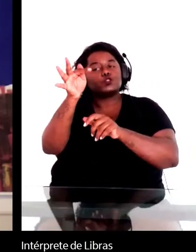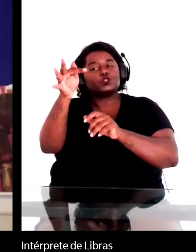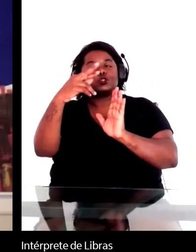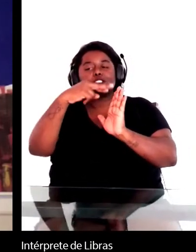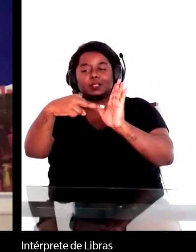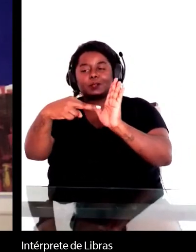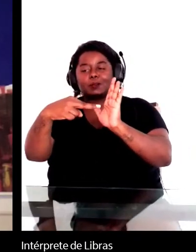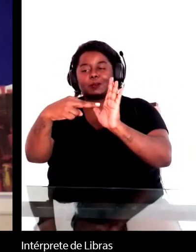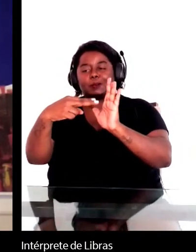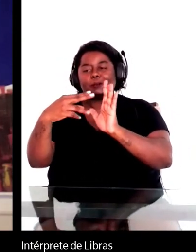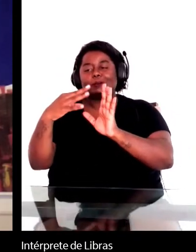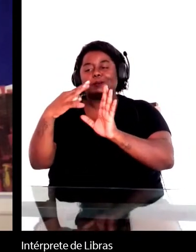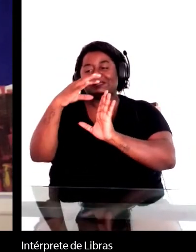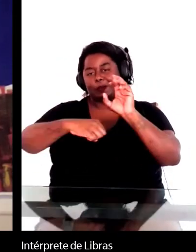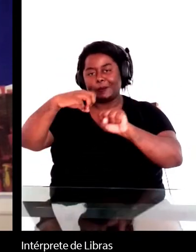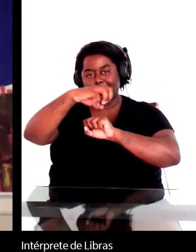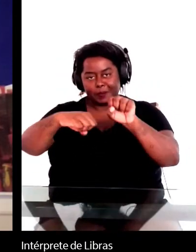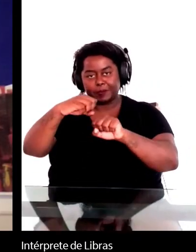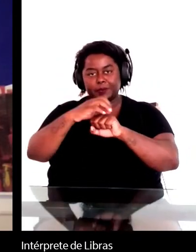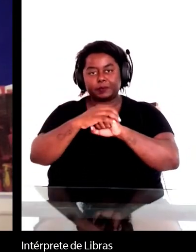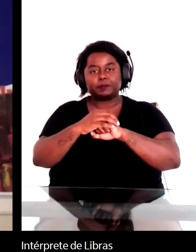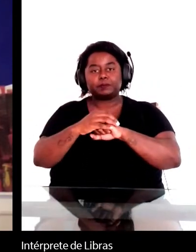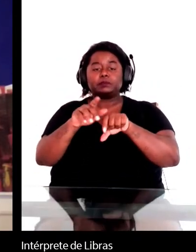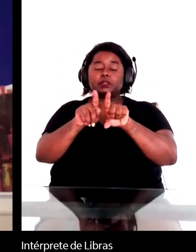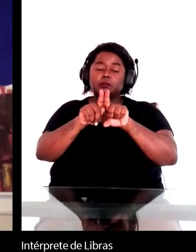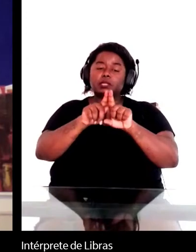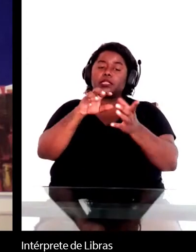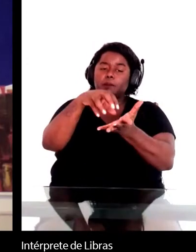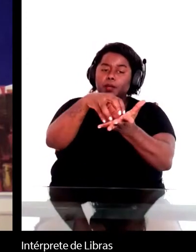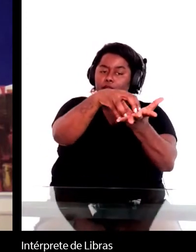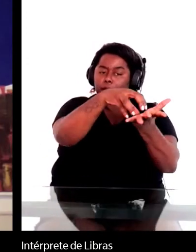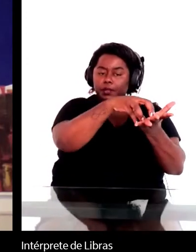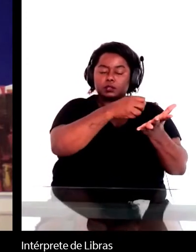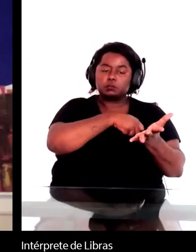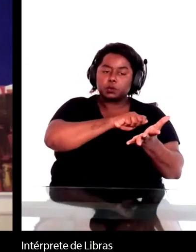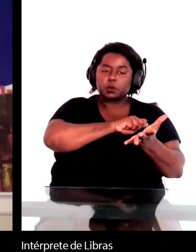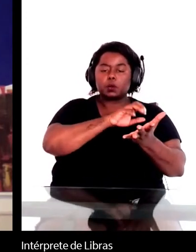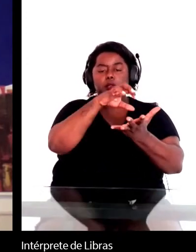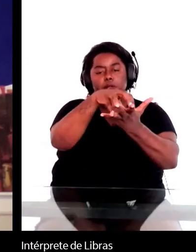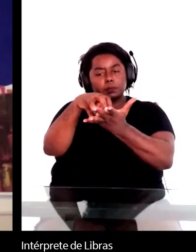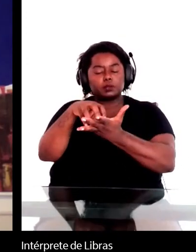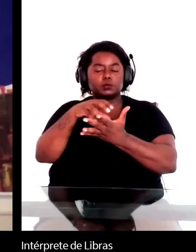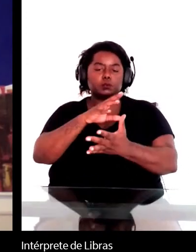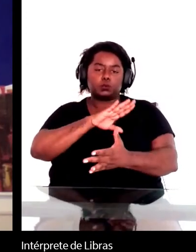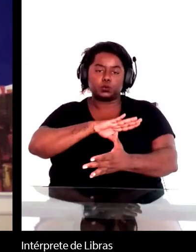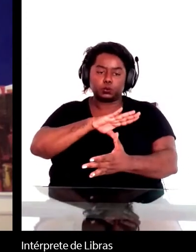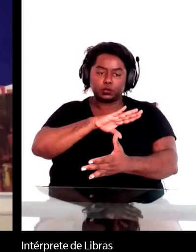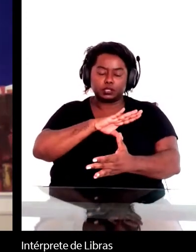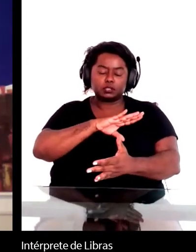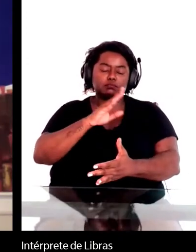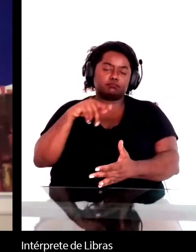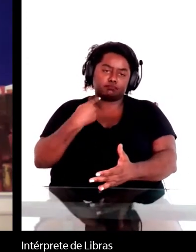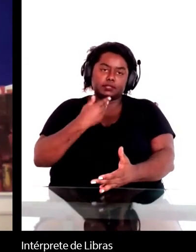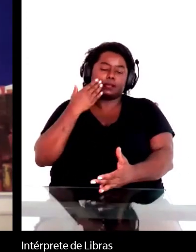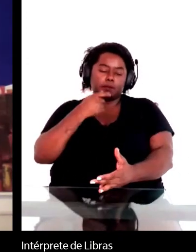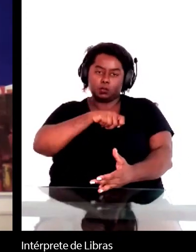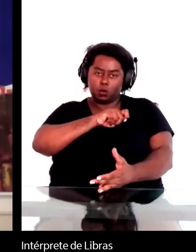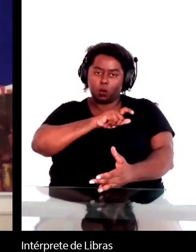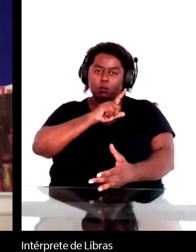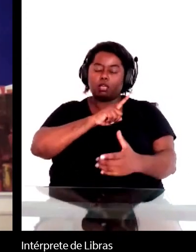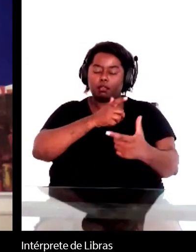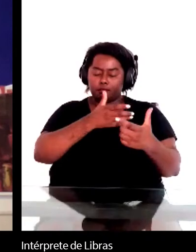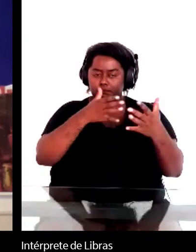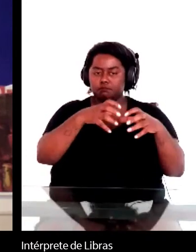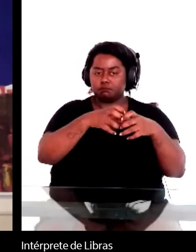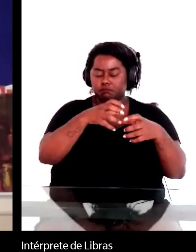os departamentos de espanhol e português, principalmente como nós sabemos dominados pelo espanhol, encontramos mais